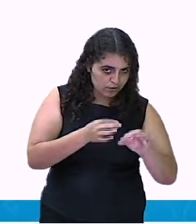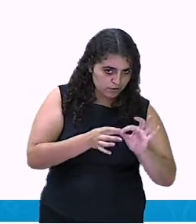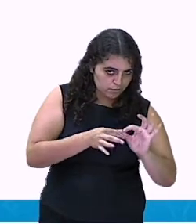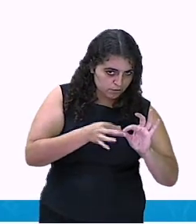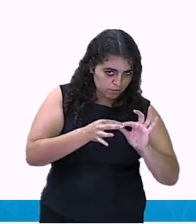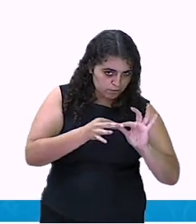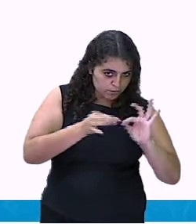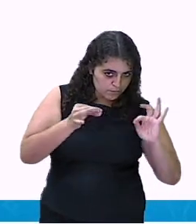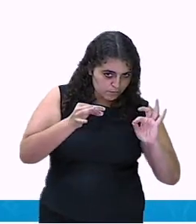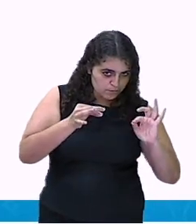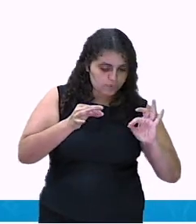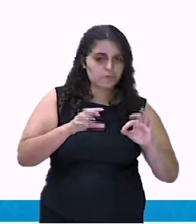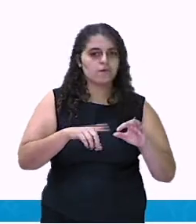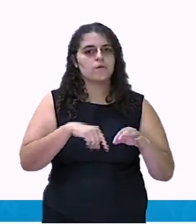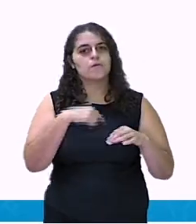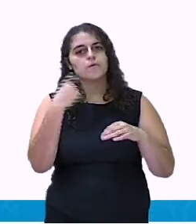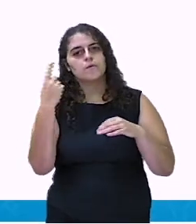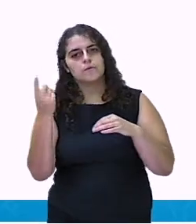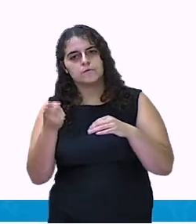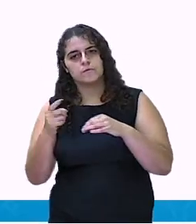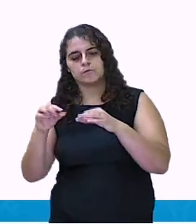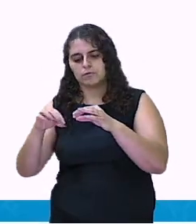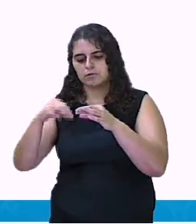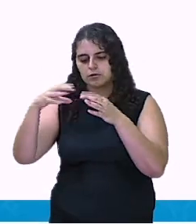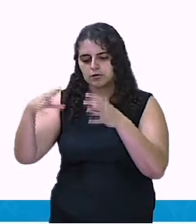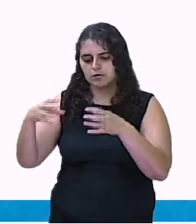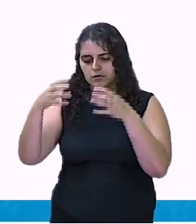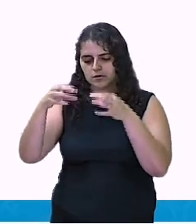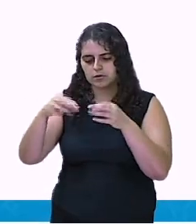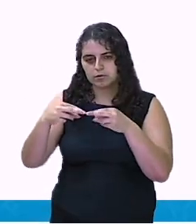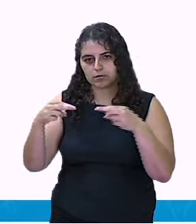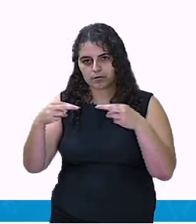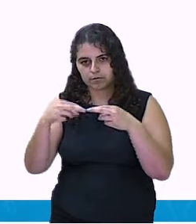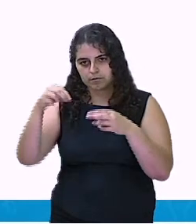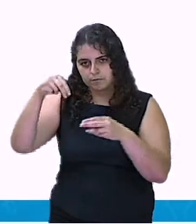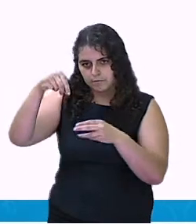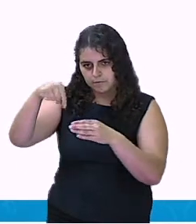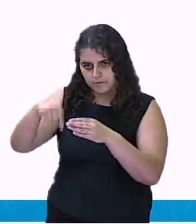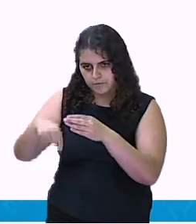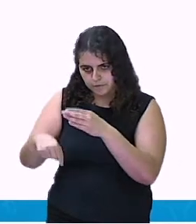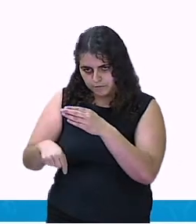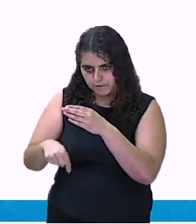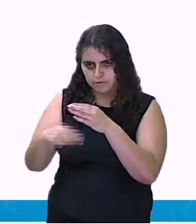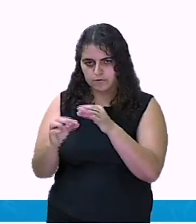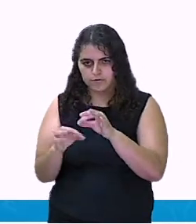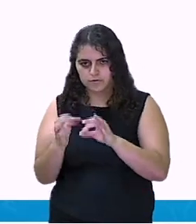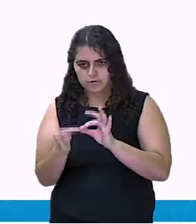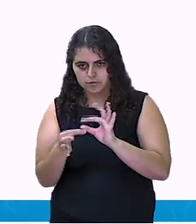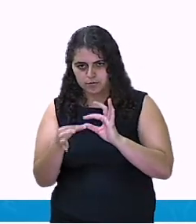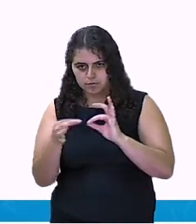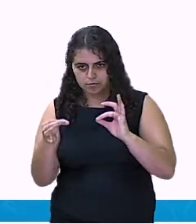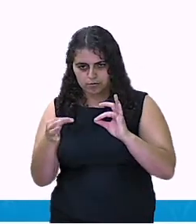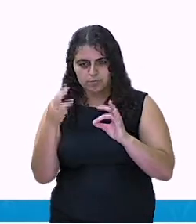dê um nó. Faça o mesmo com a outra ponta na outra lata.